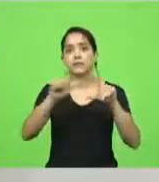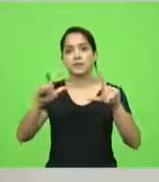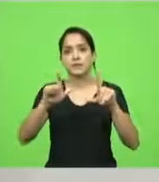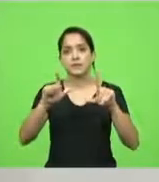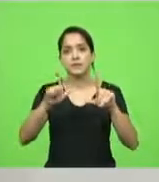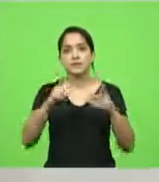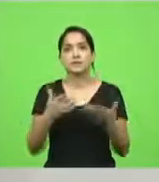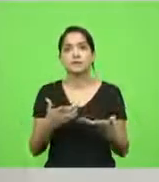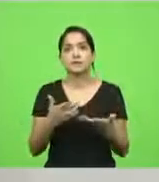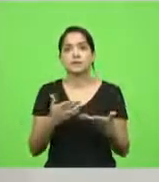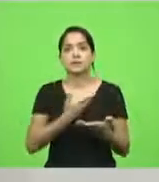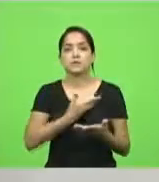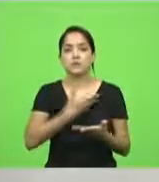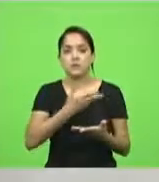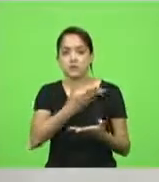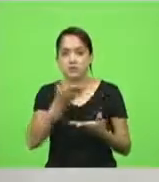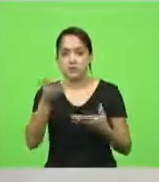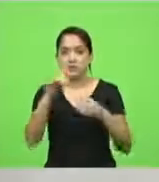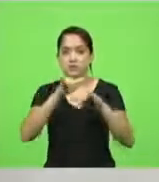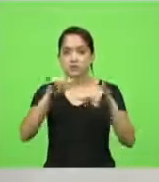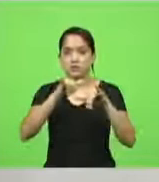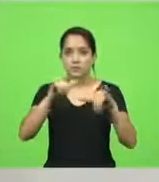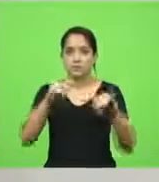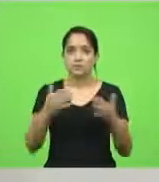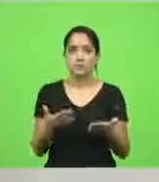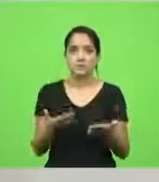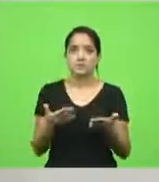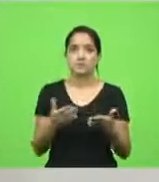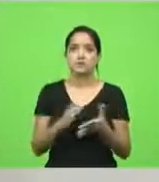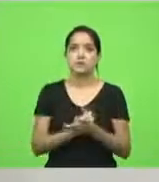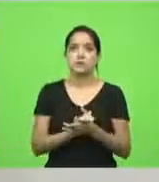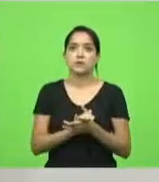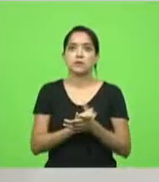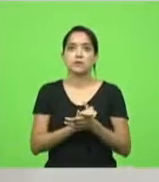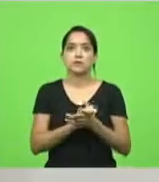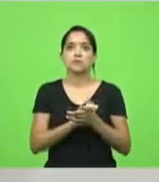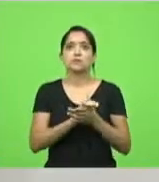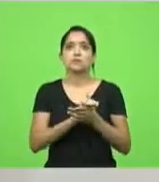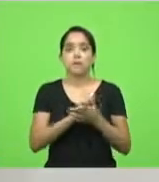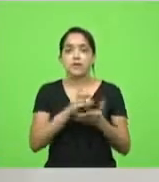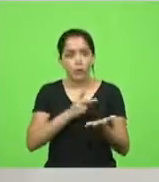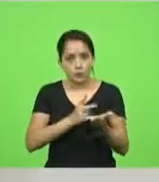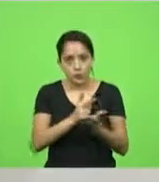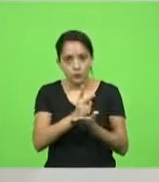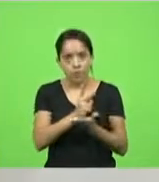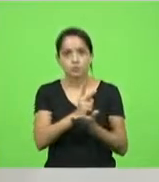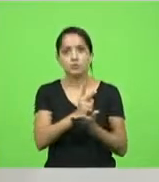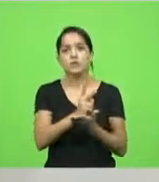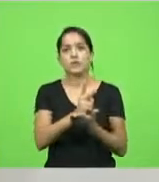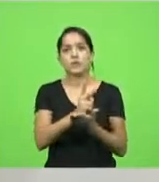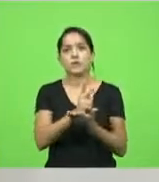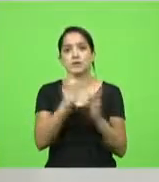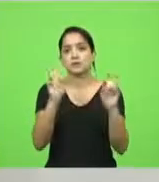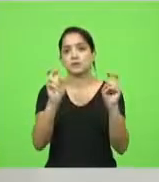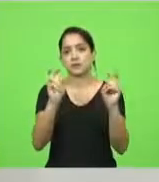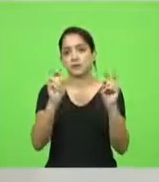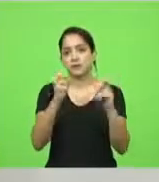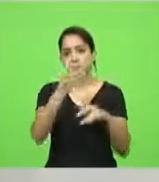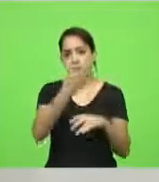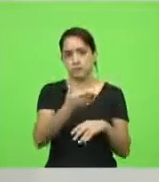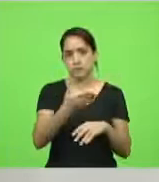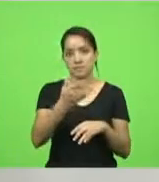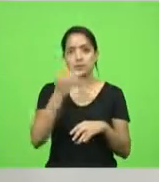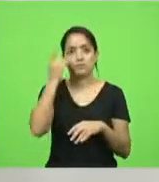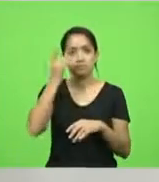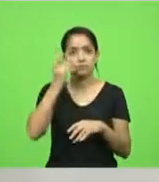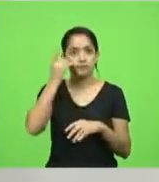de imprensa, eu quero seguir na linha do deputado sargento Lima, com relação a